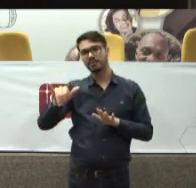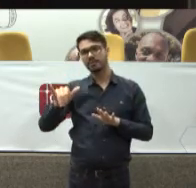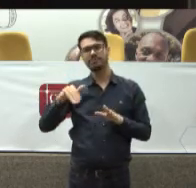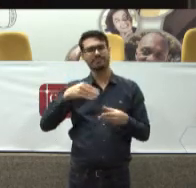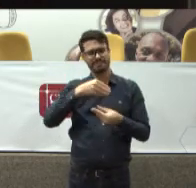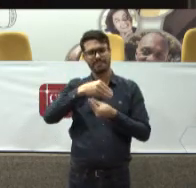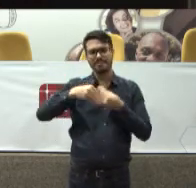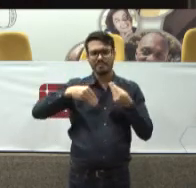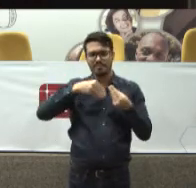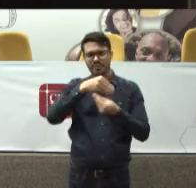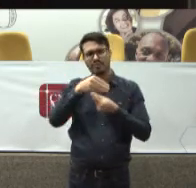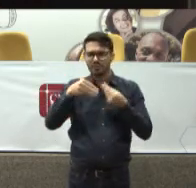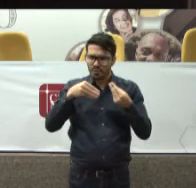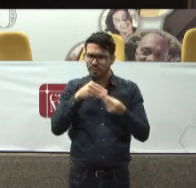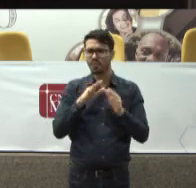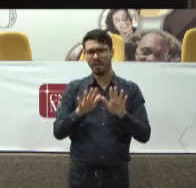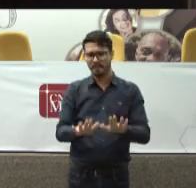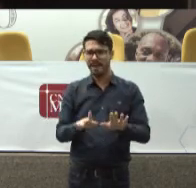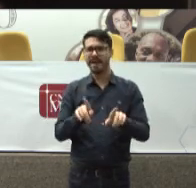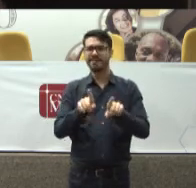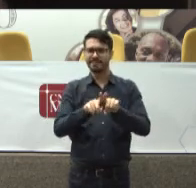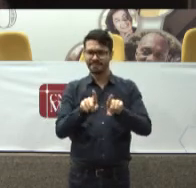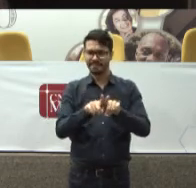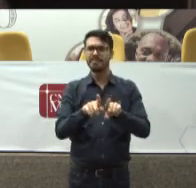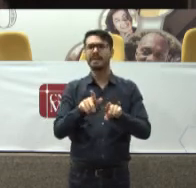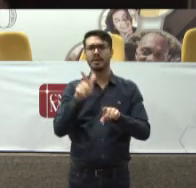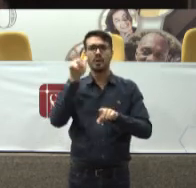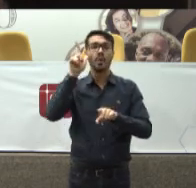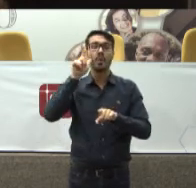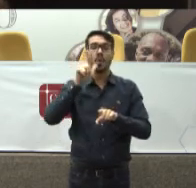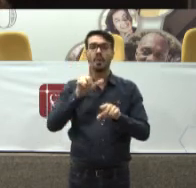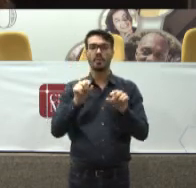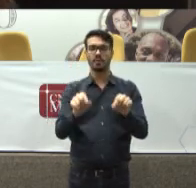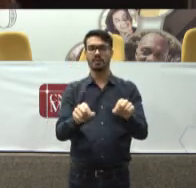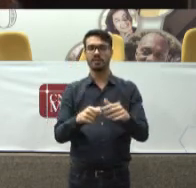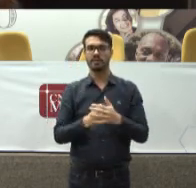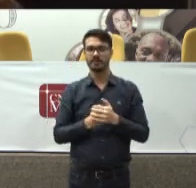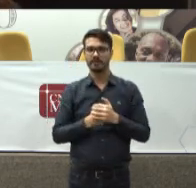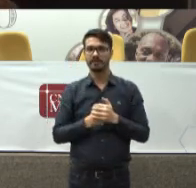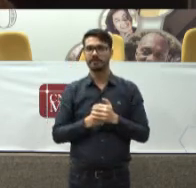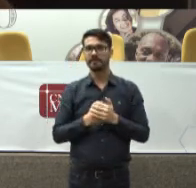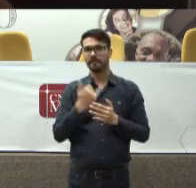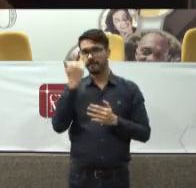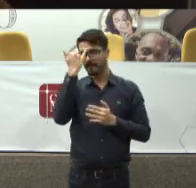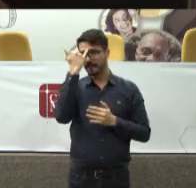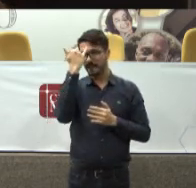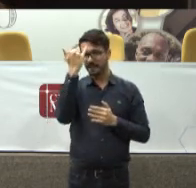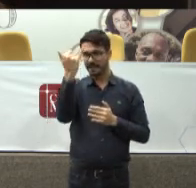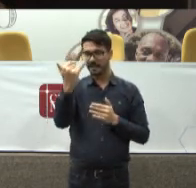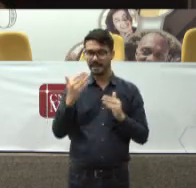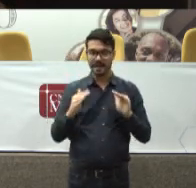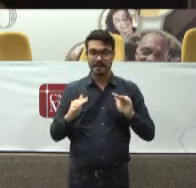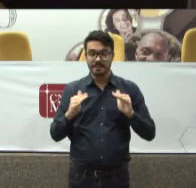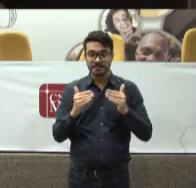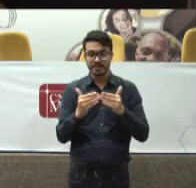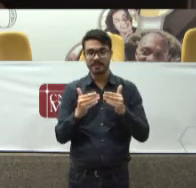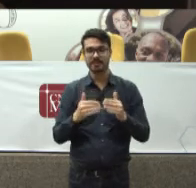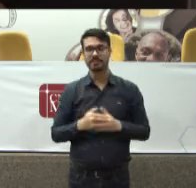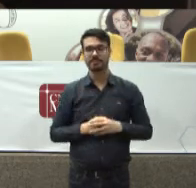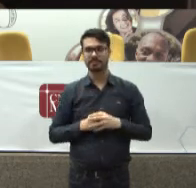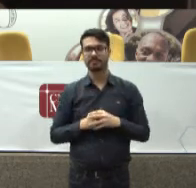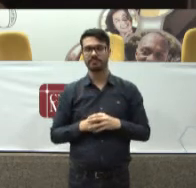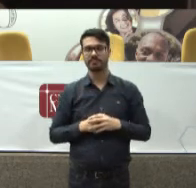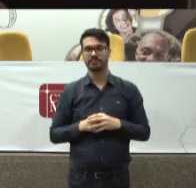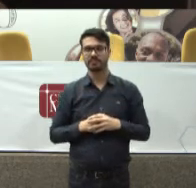mesclam Também Mas se consegue Ter algo Que dá Uma ideia De especificidade Cada